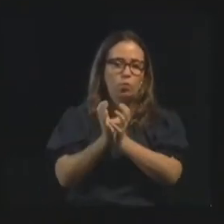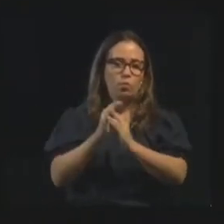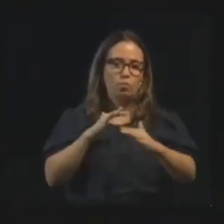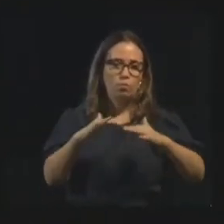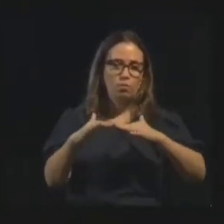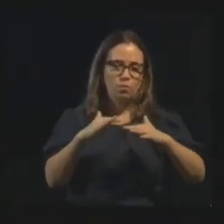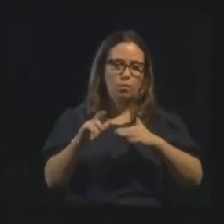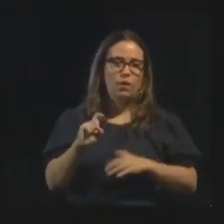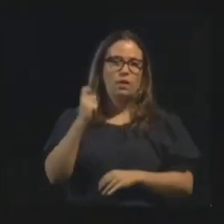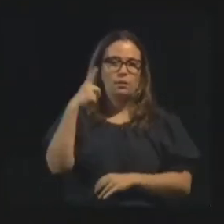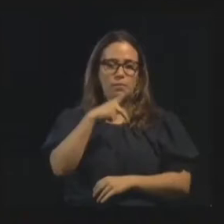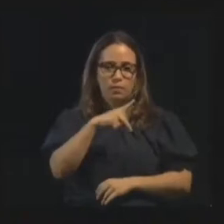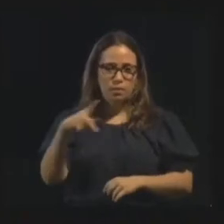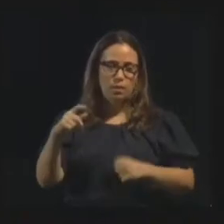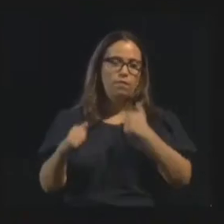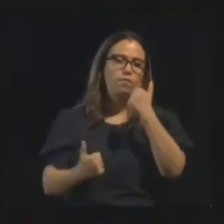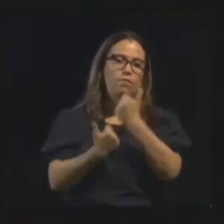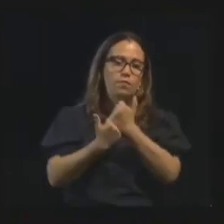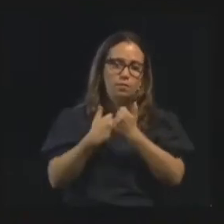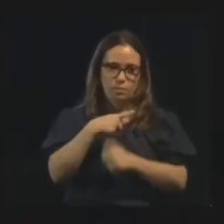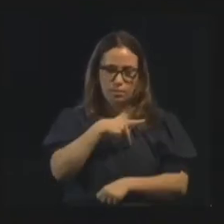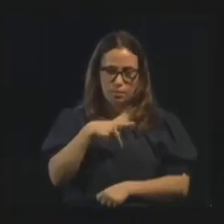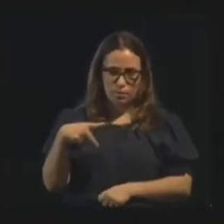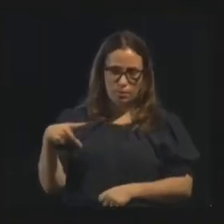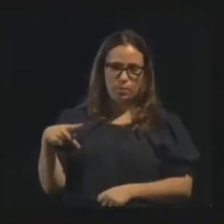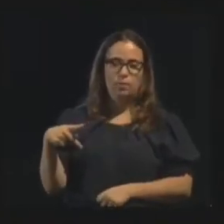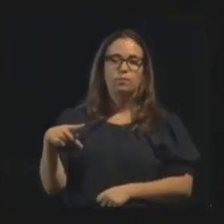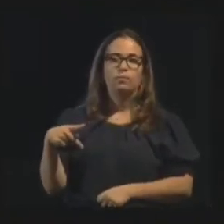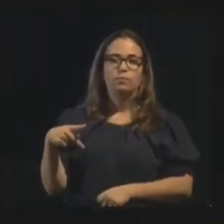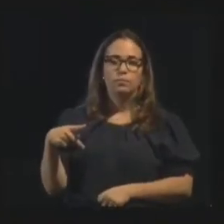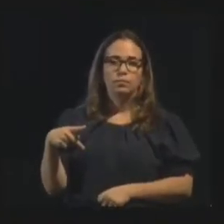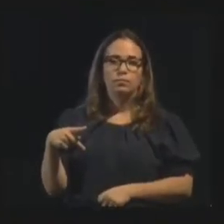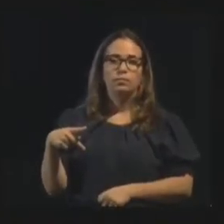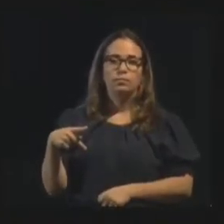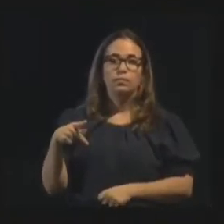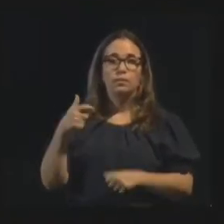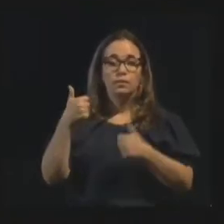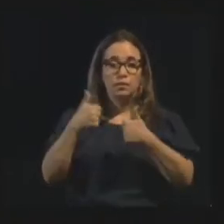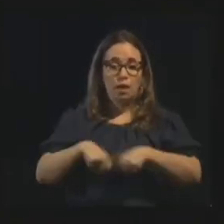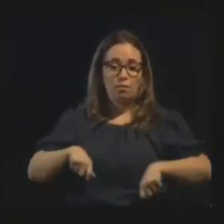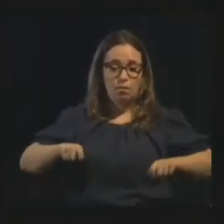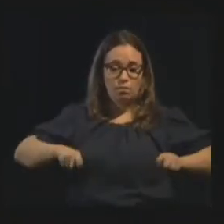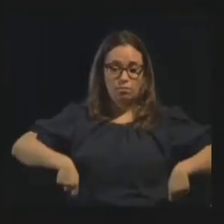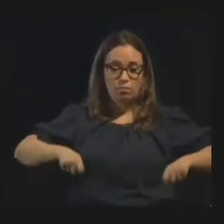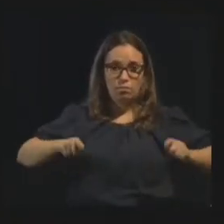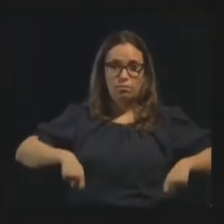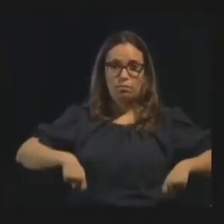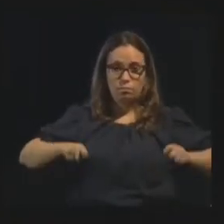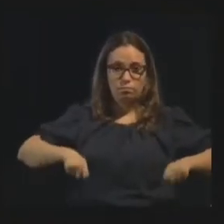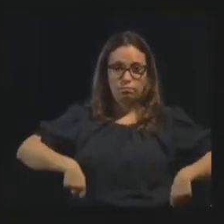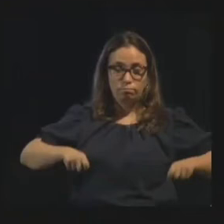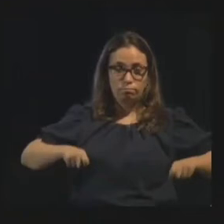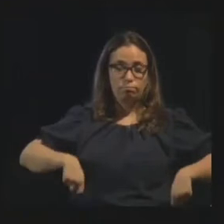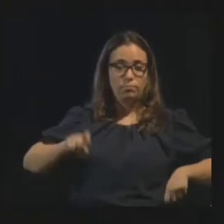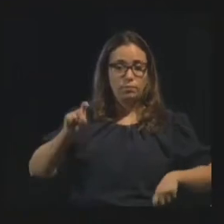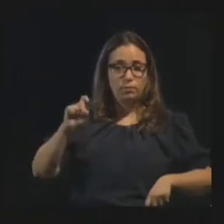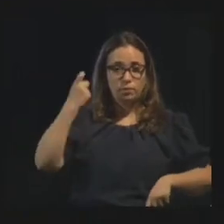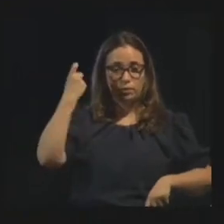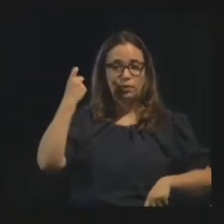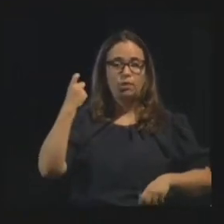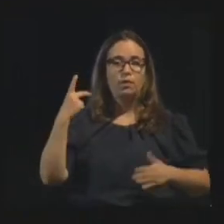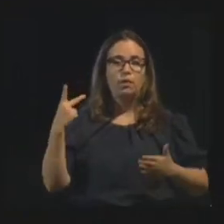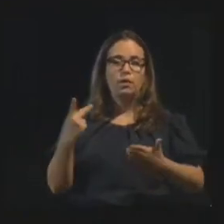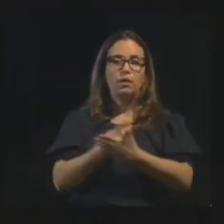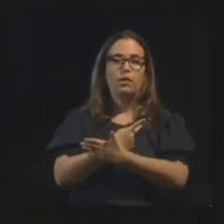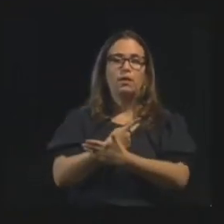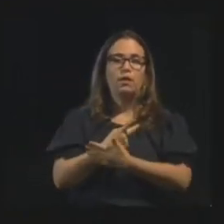foi presidente, vice-presidente, e ele já na cadeira de rodas. Vitimado